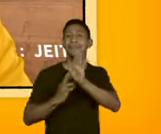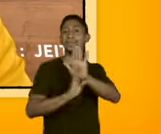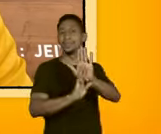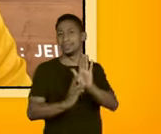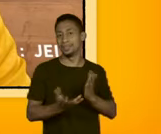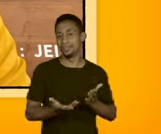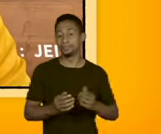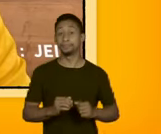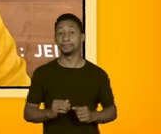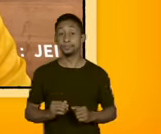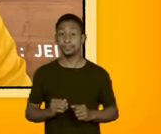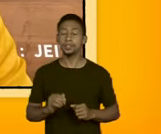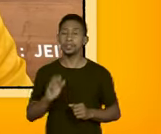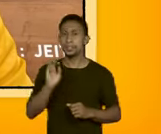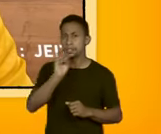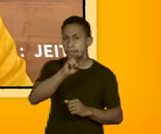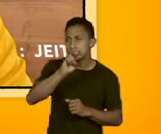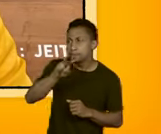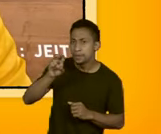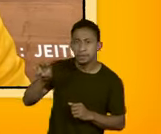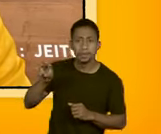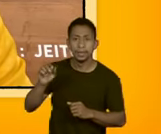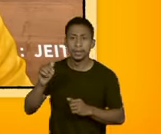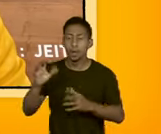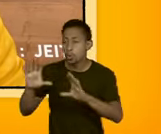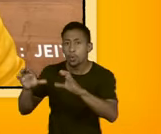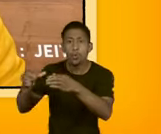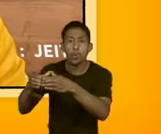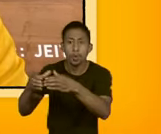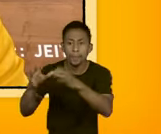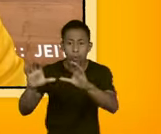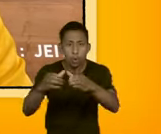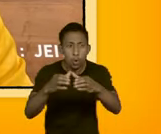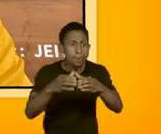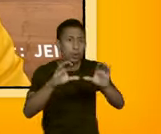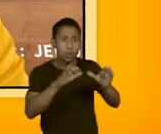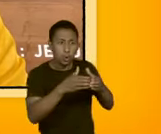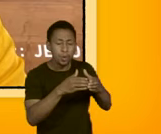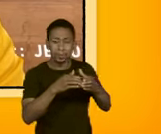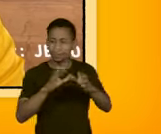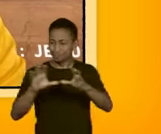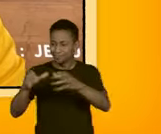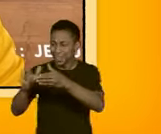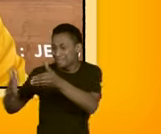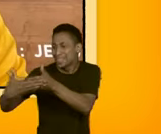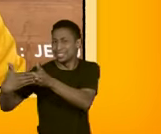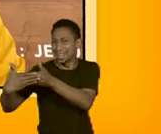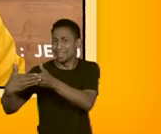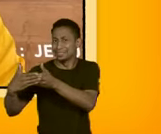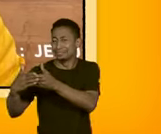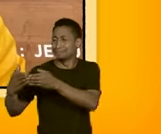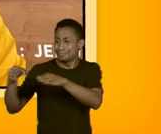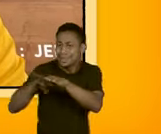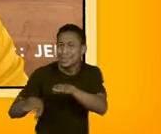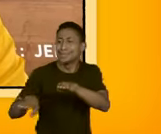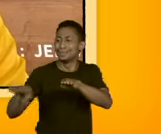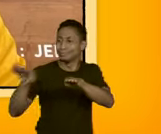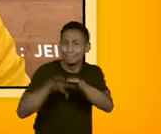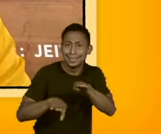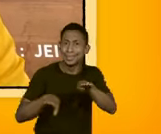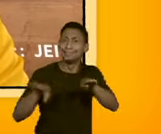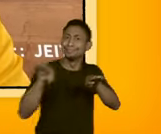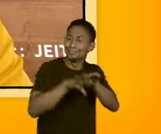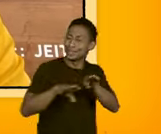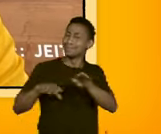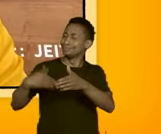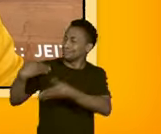gente vê determinados grupos sendo repetidos da mesma forma por muito tempo,